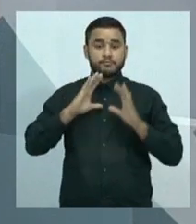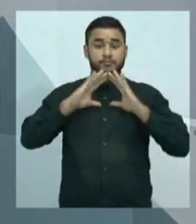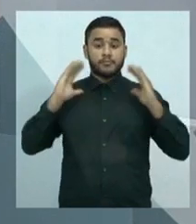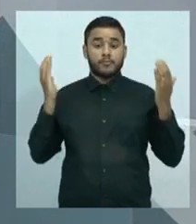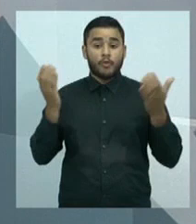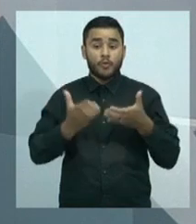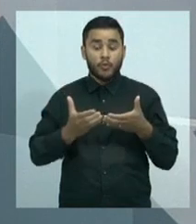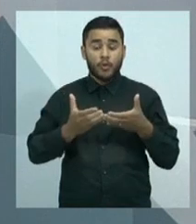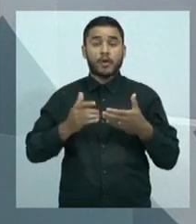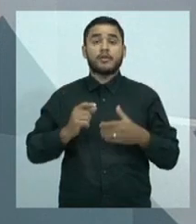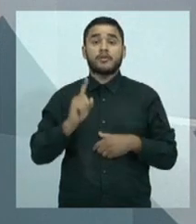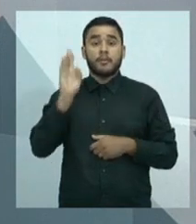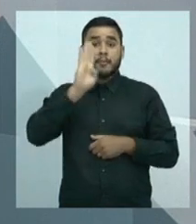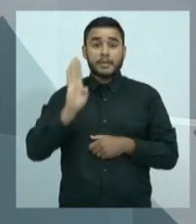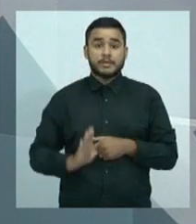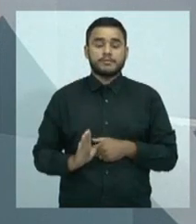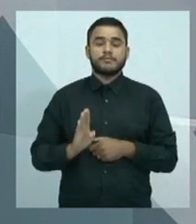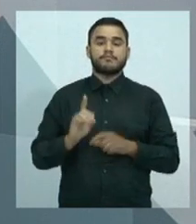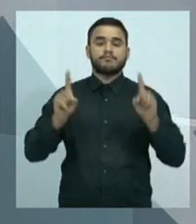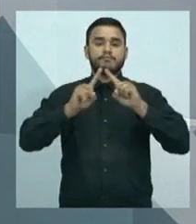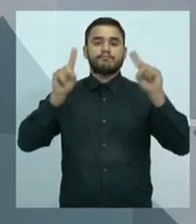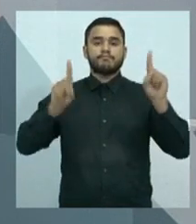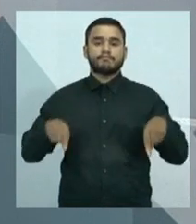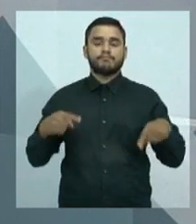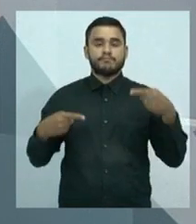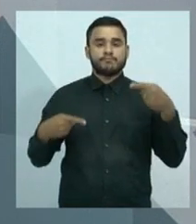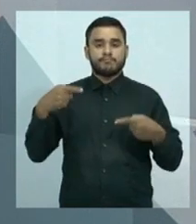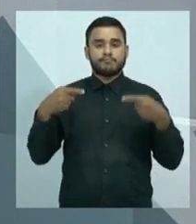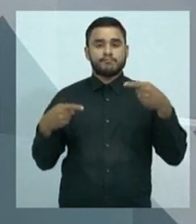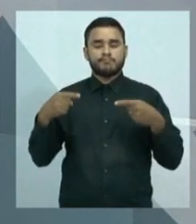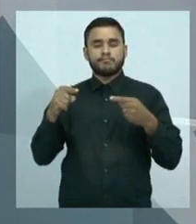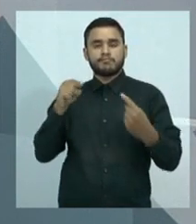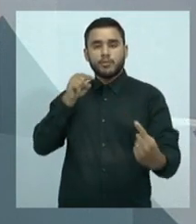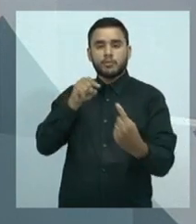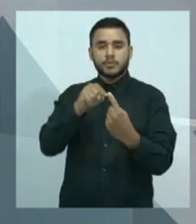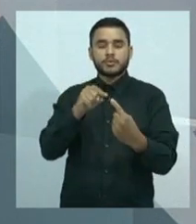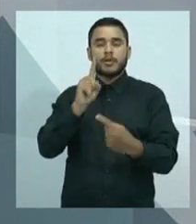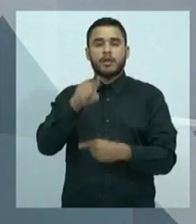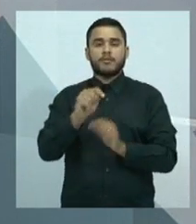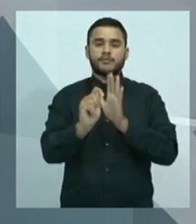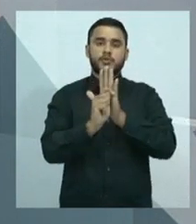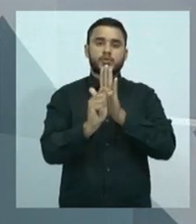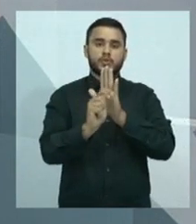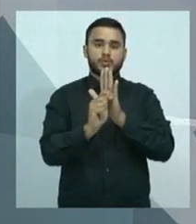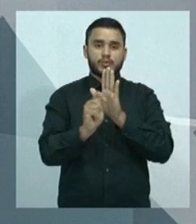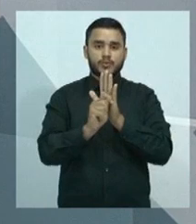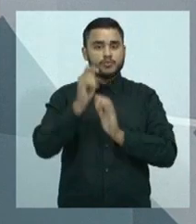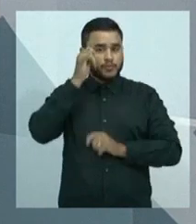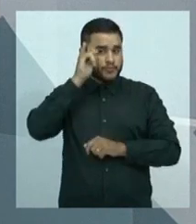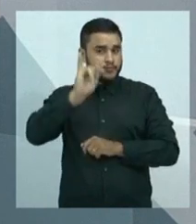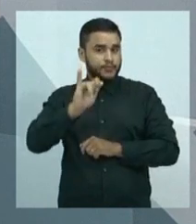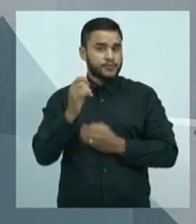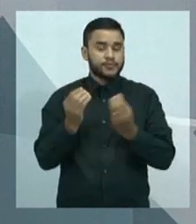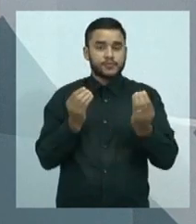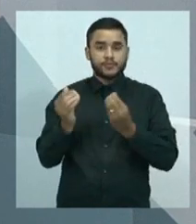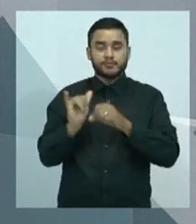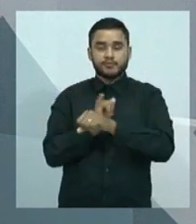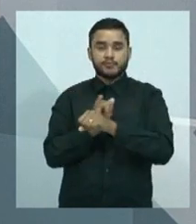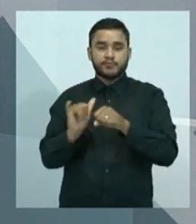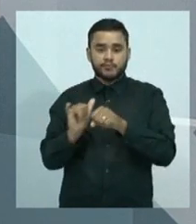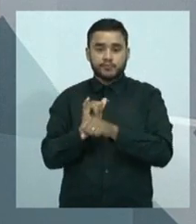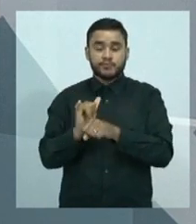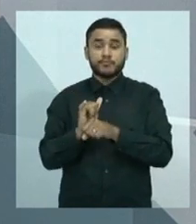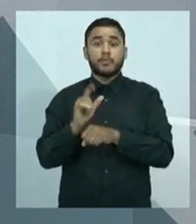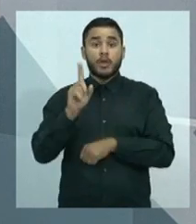de Políticas Públicas sobre Drogas. Uma promoção da OAB do Ceará e tem apoio da